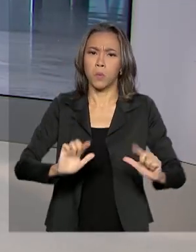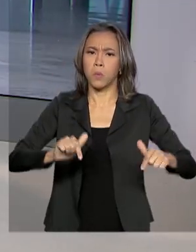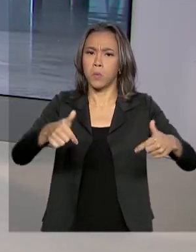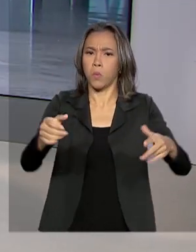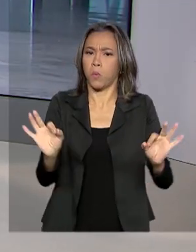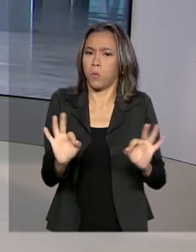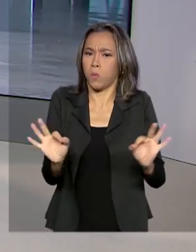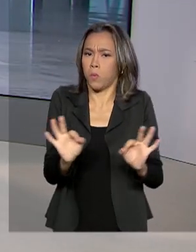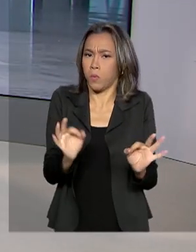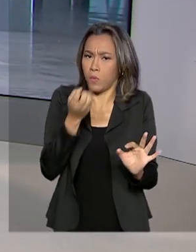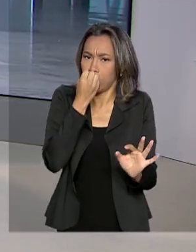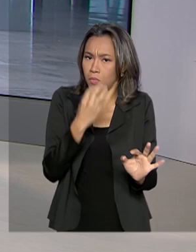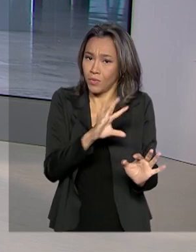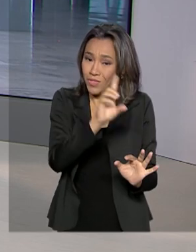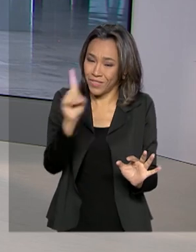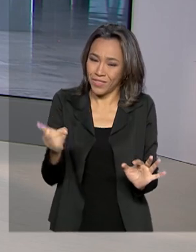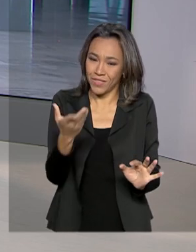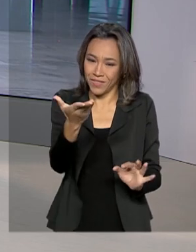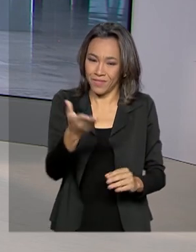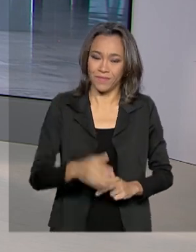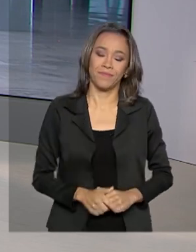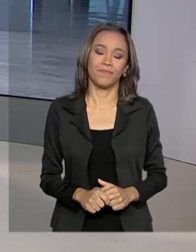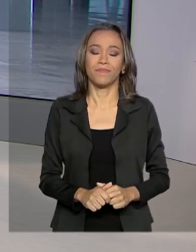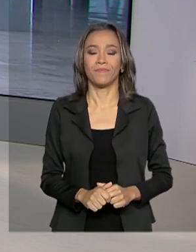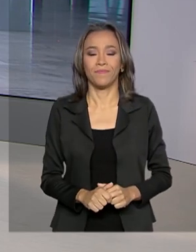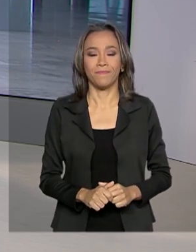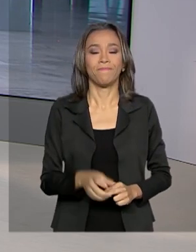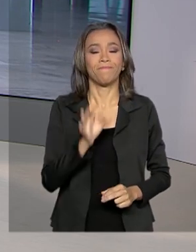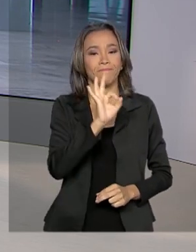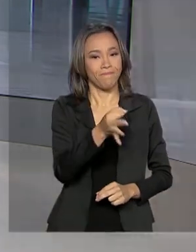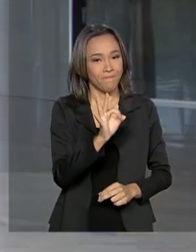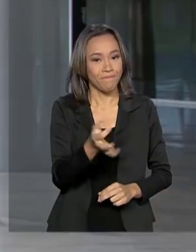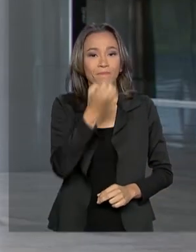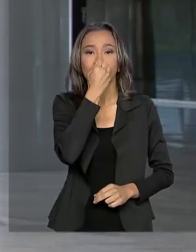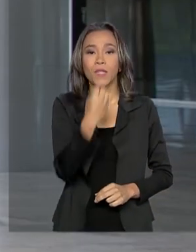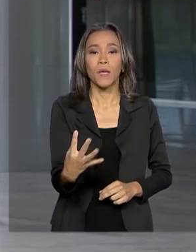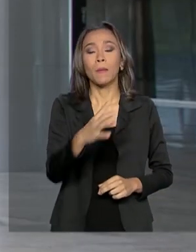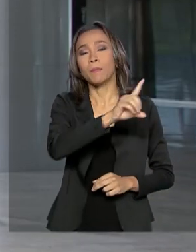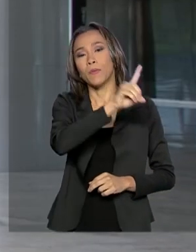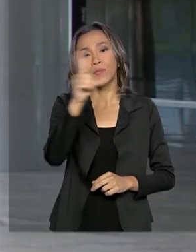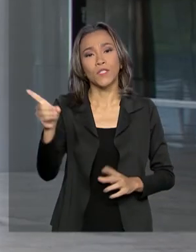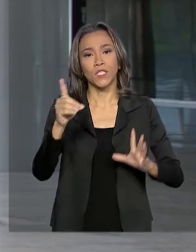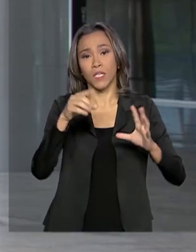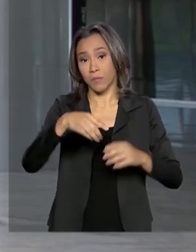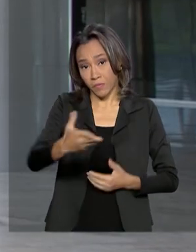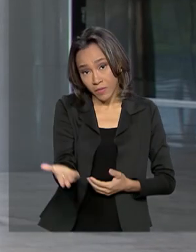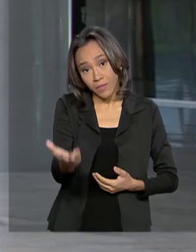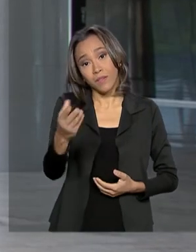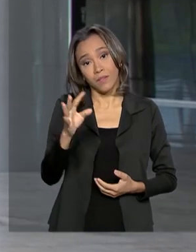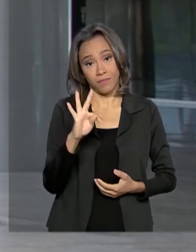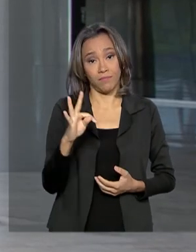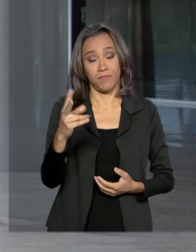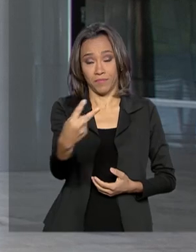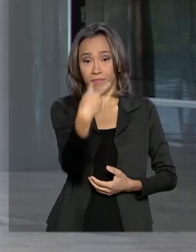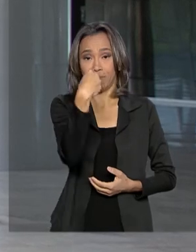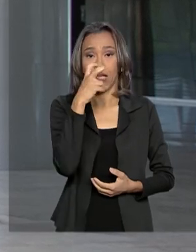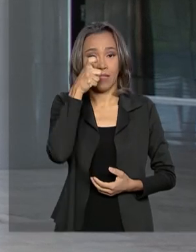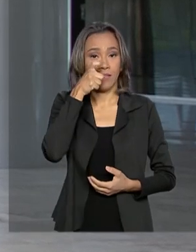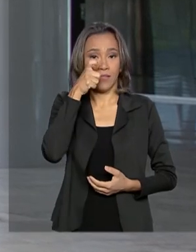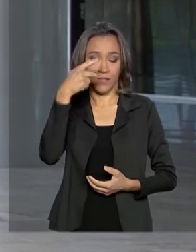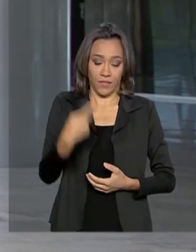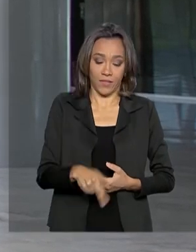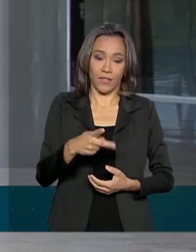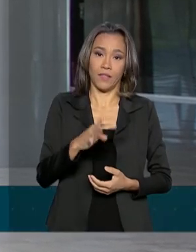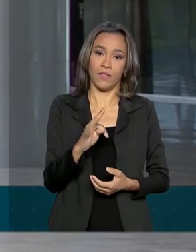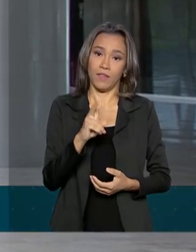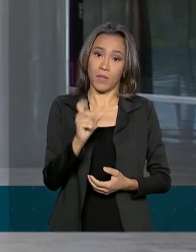direto do Palácio do Planalto. É isso mesmo, Renata. Bom dia pra você, bom dia pra você que acompanha a TV Brasil. Desde